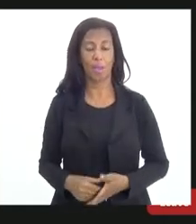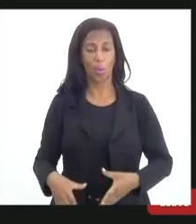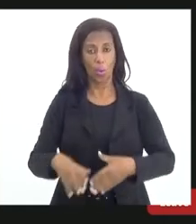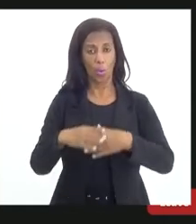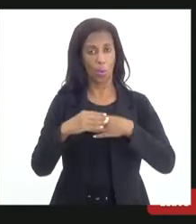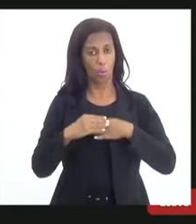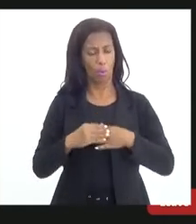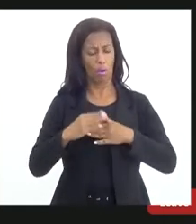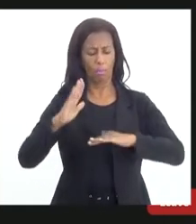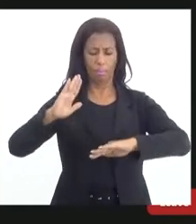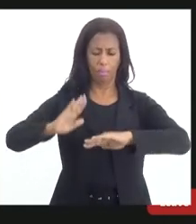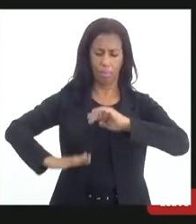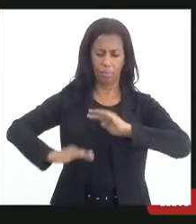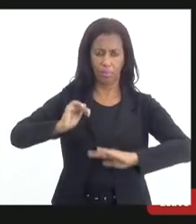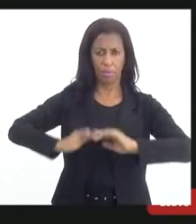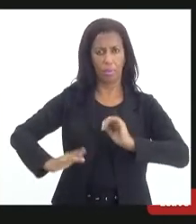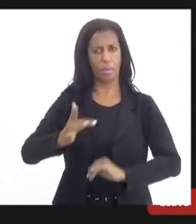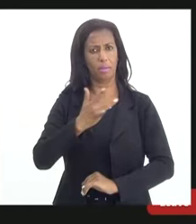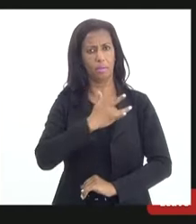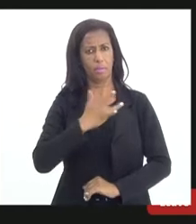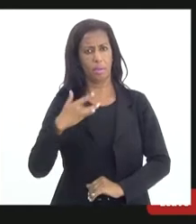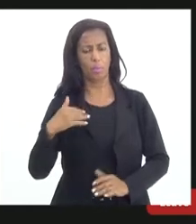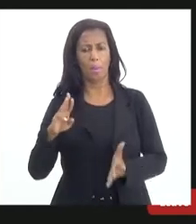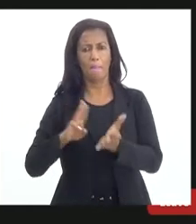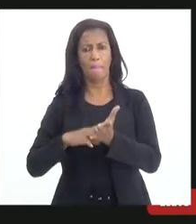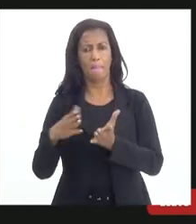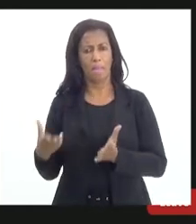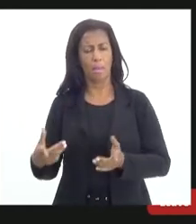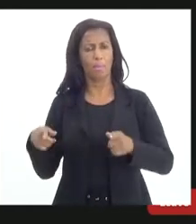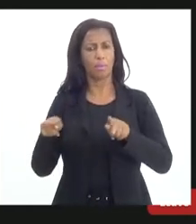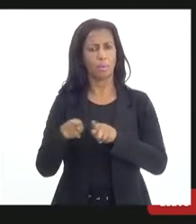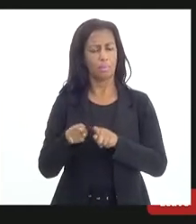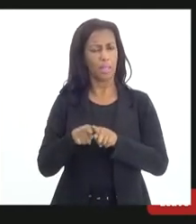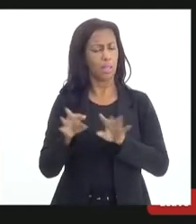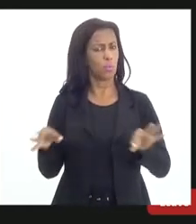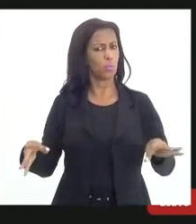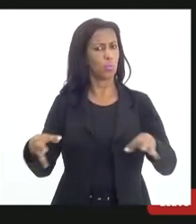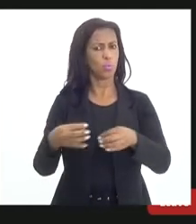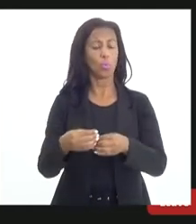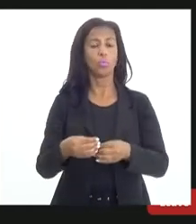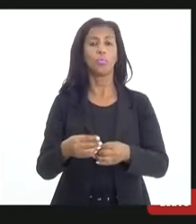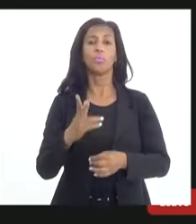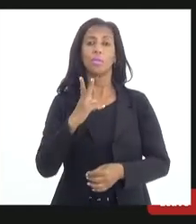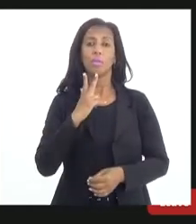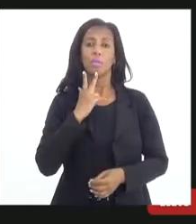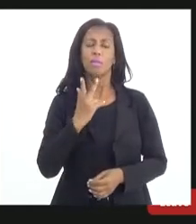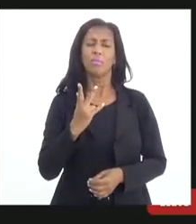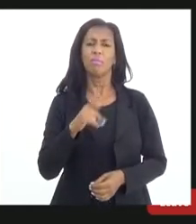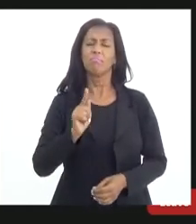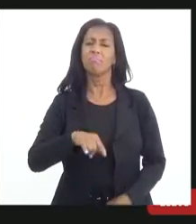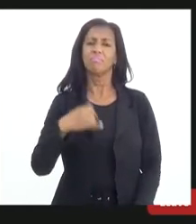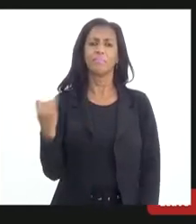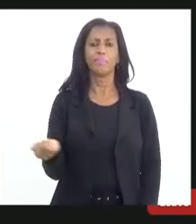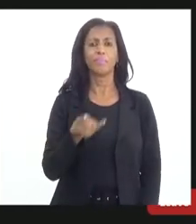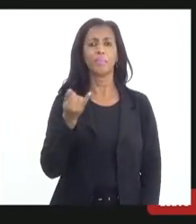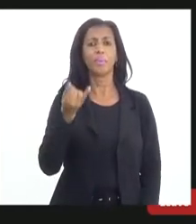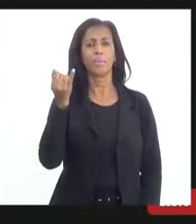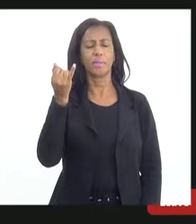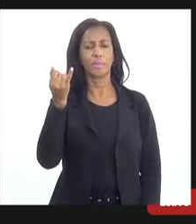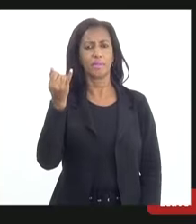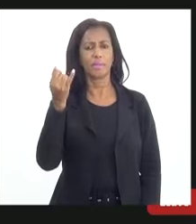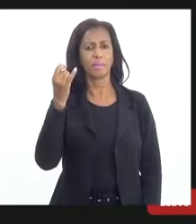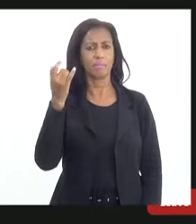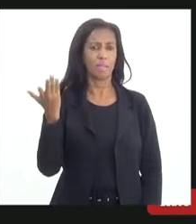Cumprimentar os profissionais de saúde presentes, os membros da sociedade civil, e dizer da importância, deputado,